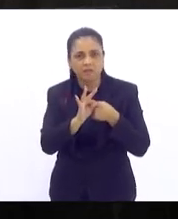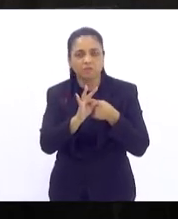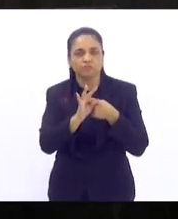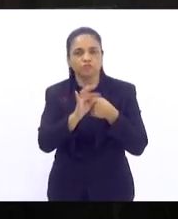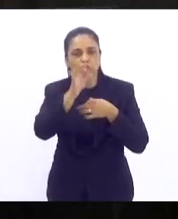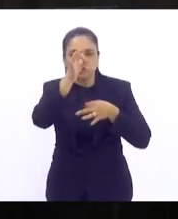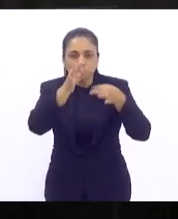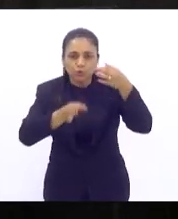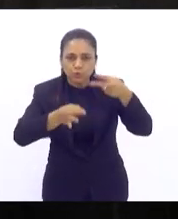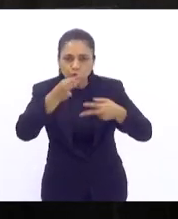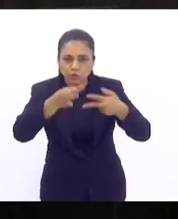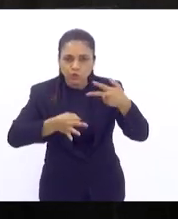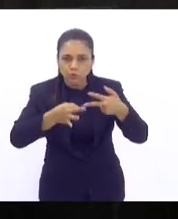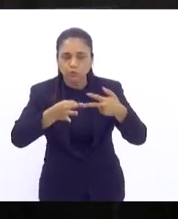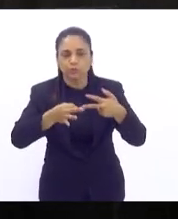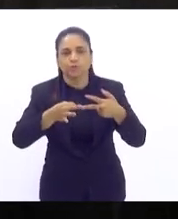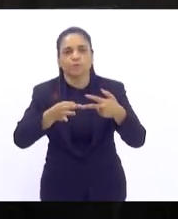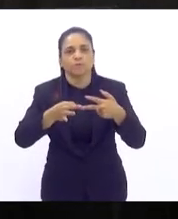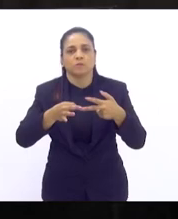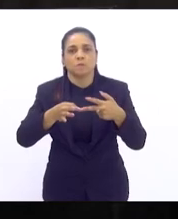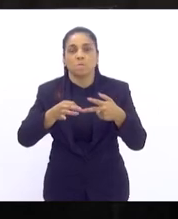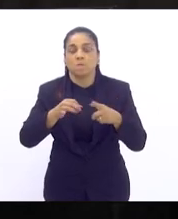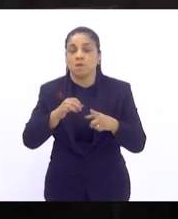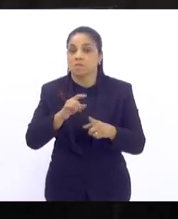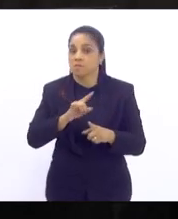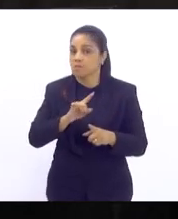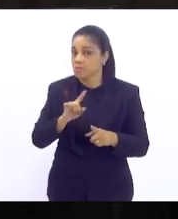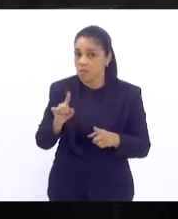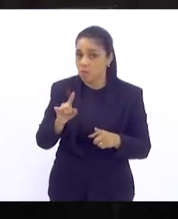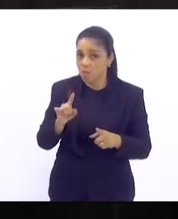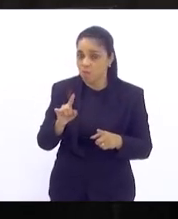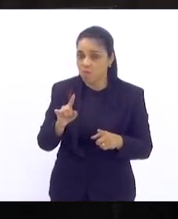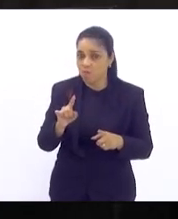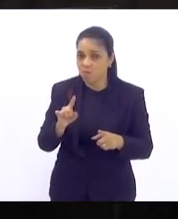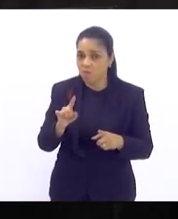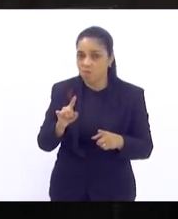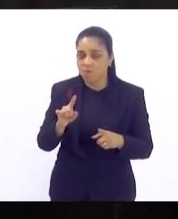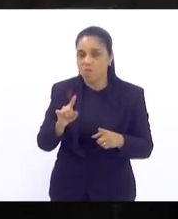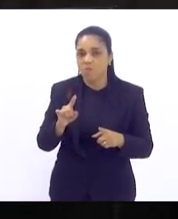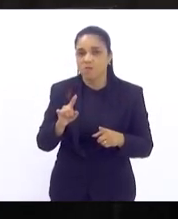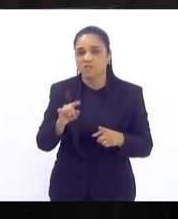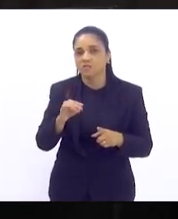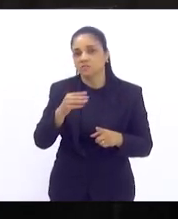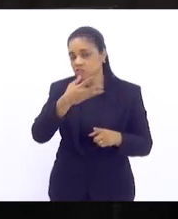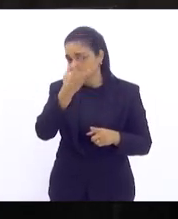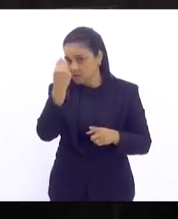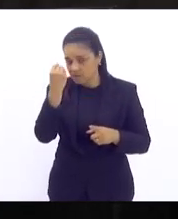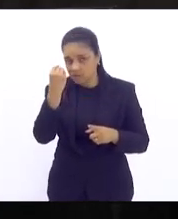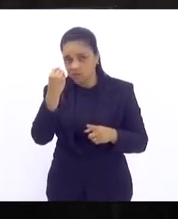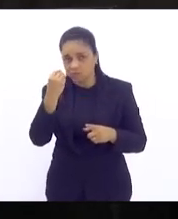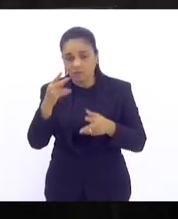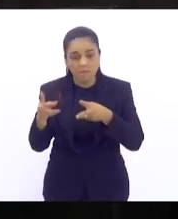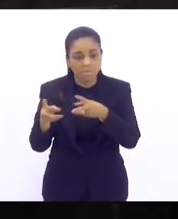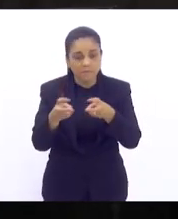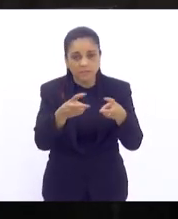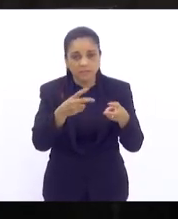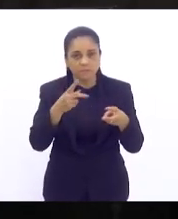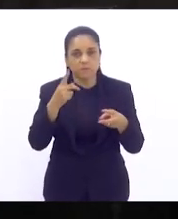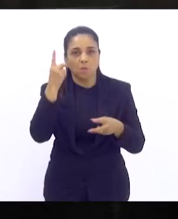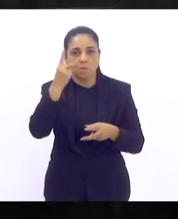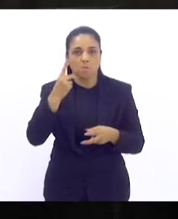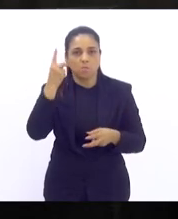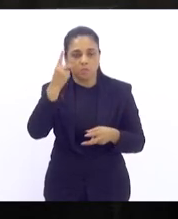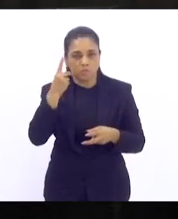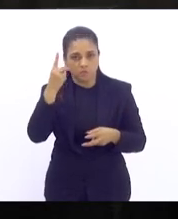jurídico mas não isentando da sua percepção política de combate ao racismo